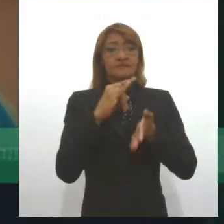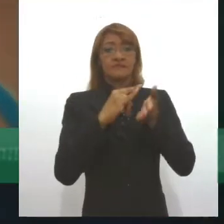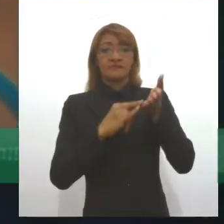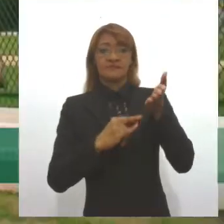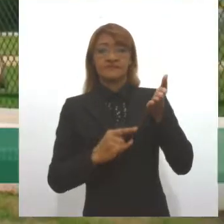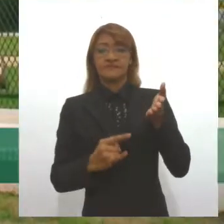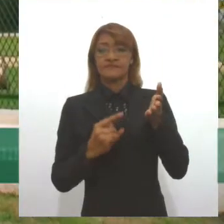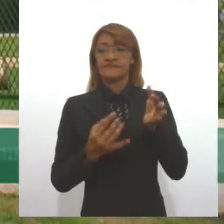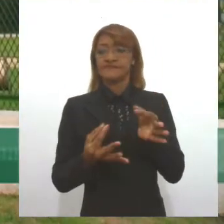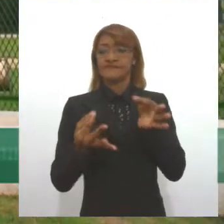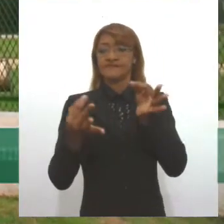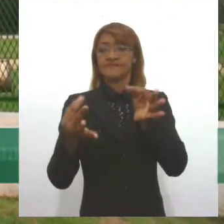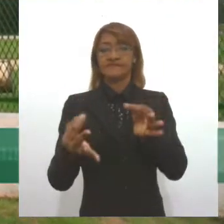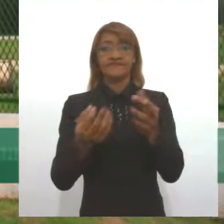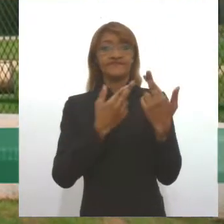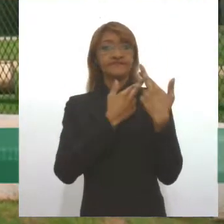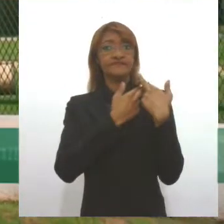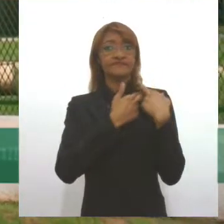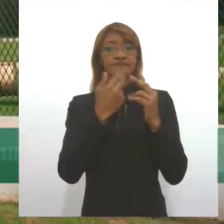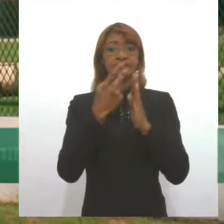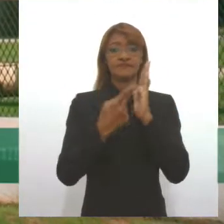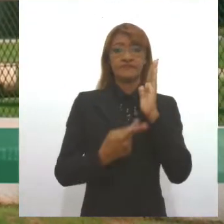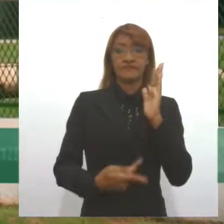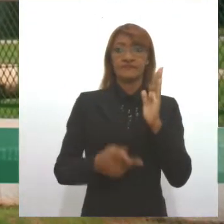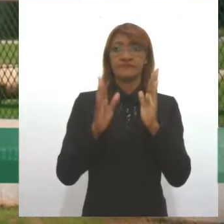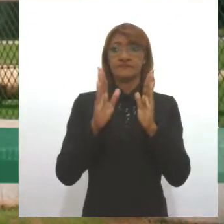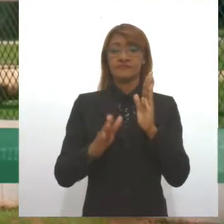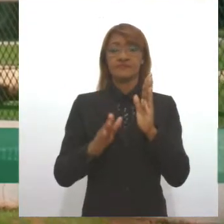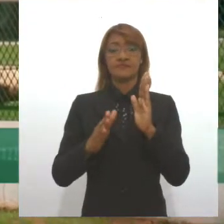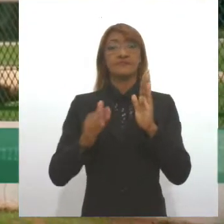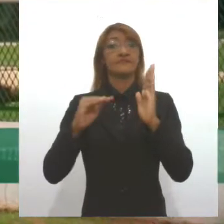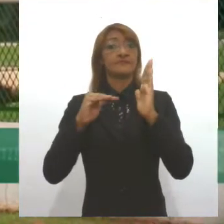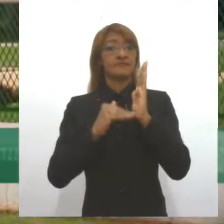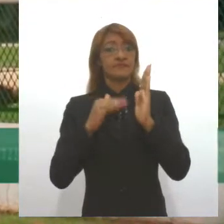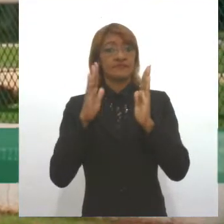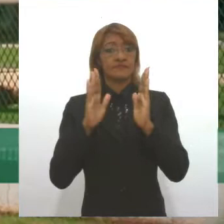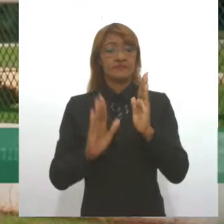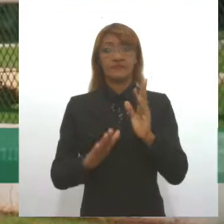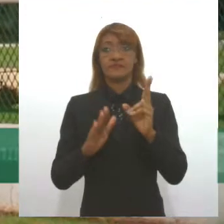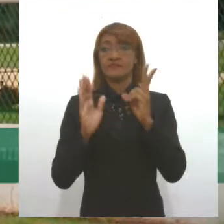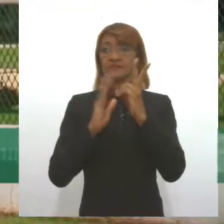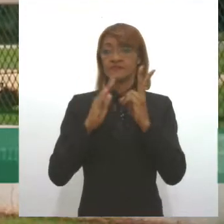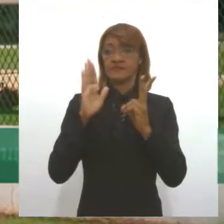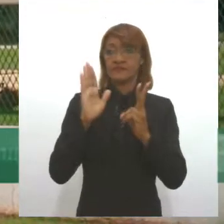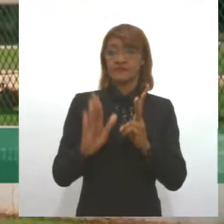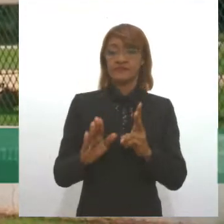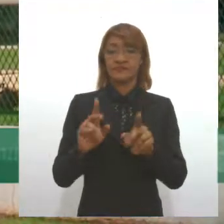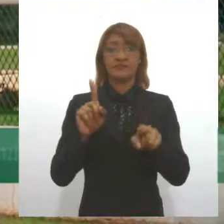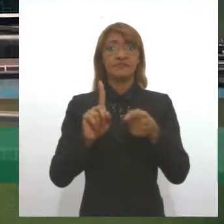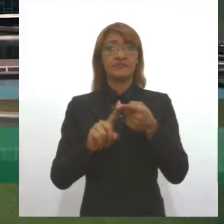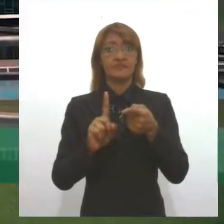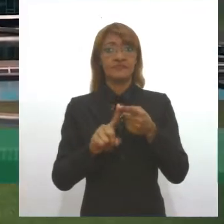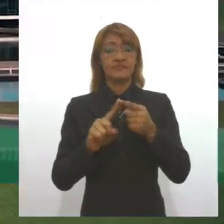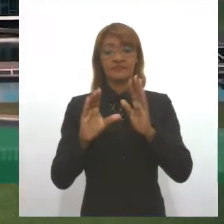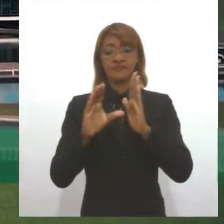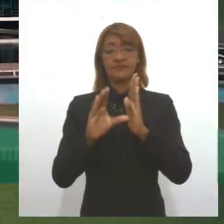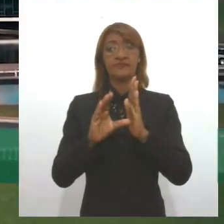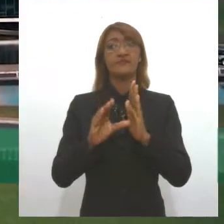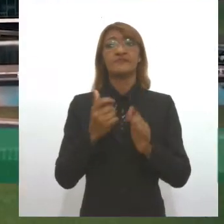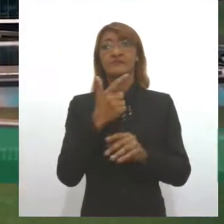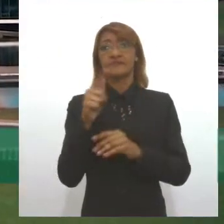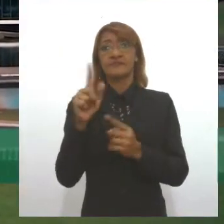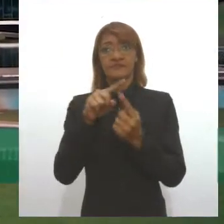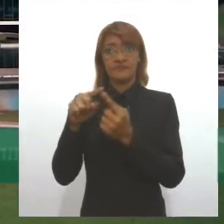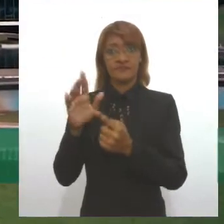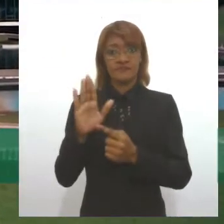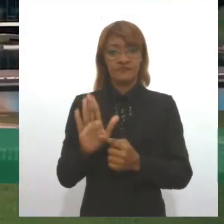do projeto. O documento, produzido pela Câmara de Populações Indígenas e Comunidades Tradicionais, apresentou aos